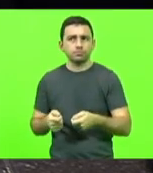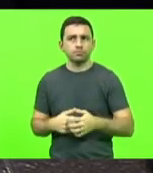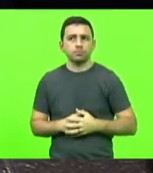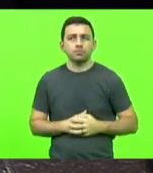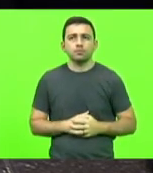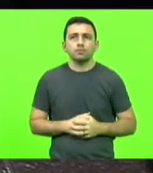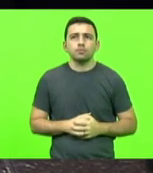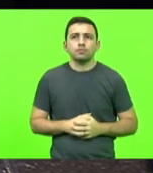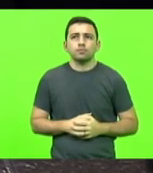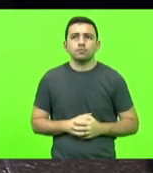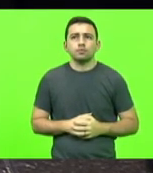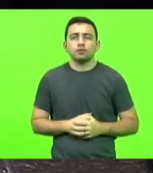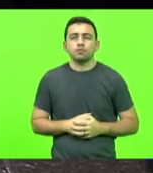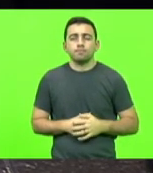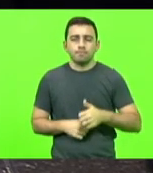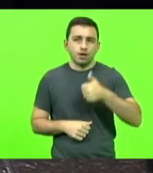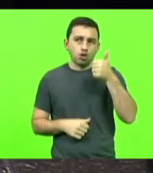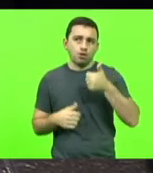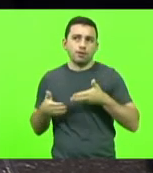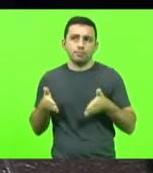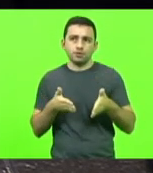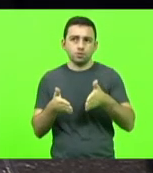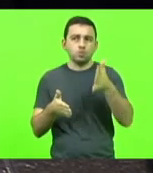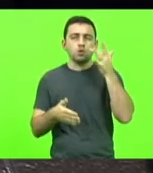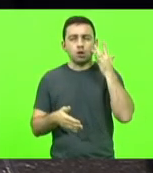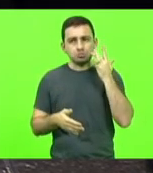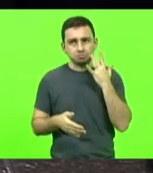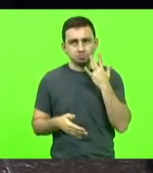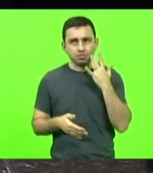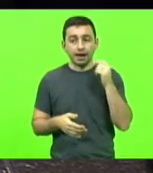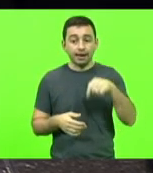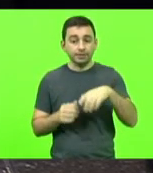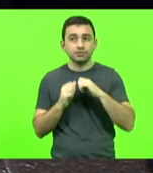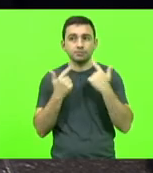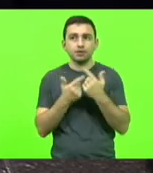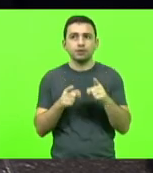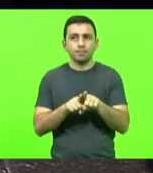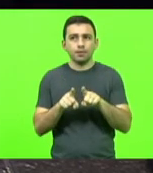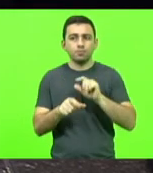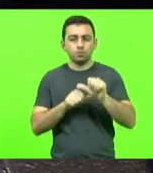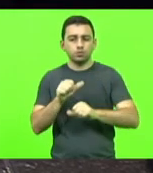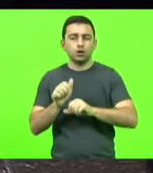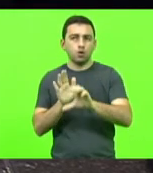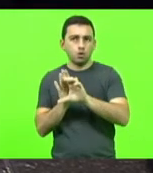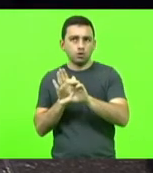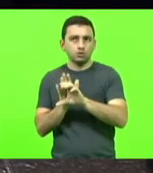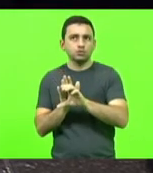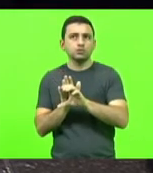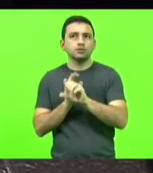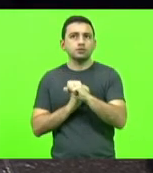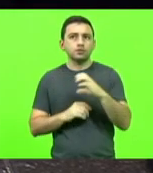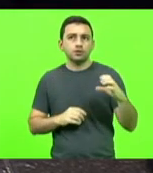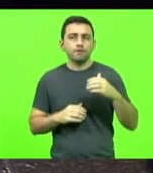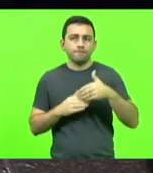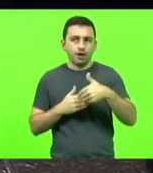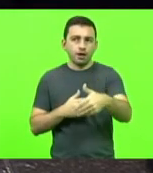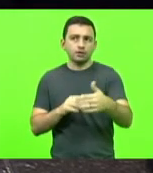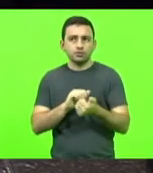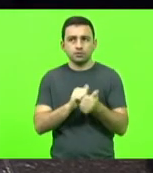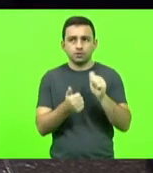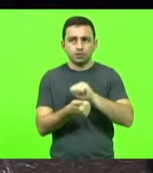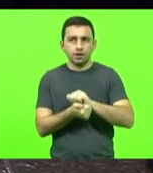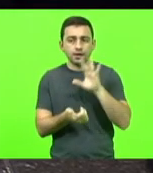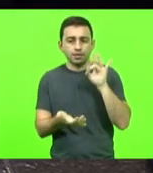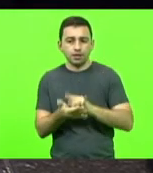ambientais acho que é o melhor caminho e aqui na Assembleia nós vamos mudar o código florestal catarinense também para adequar a realidade local